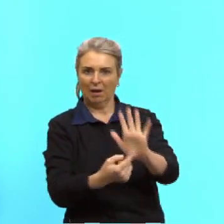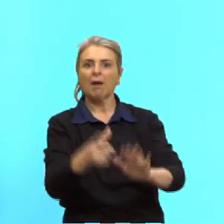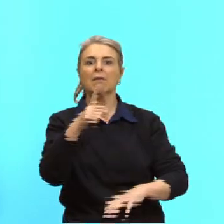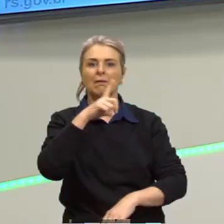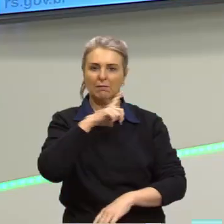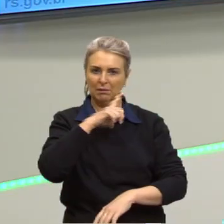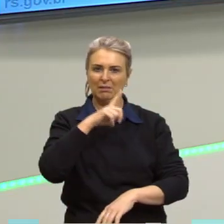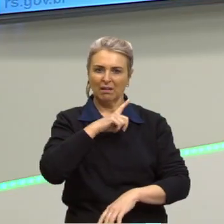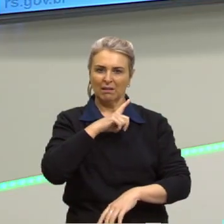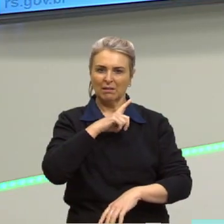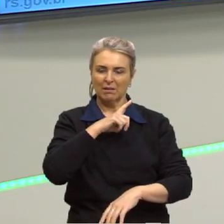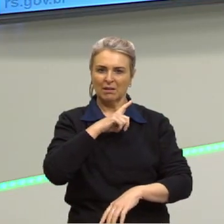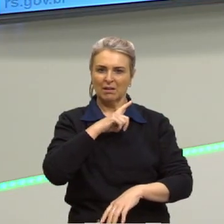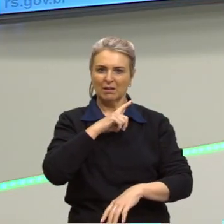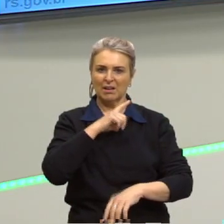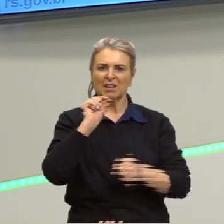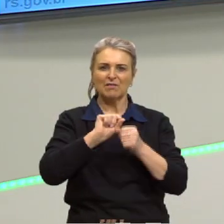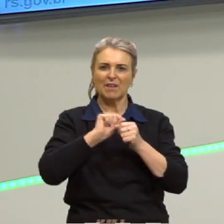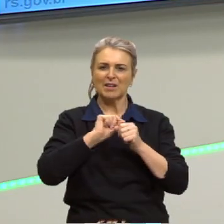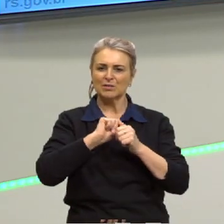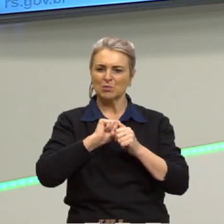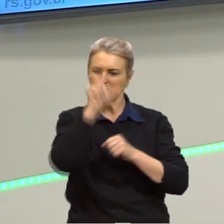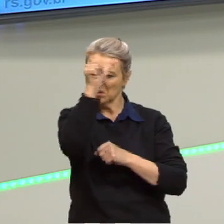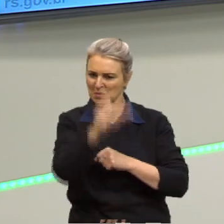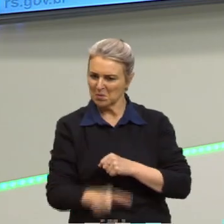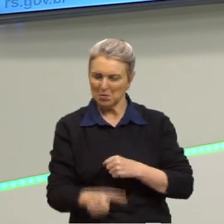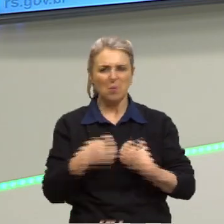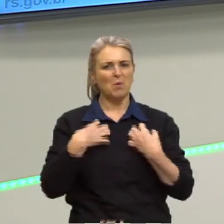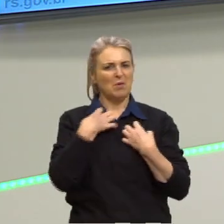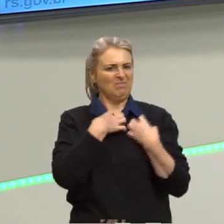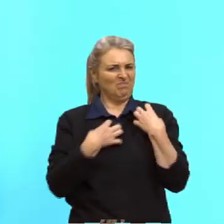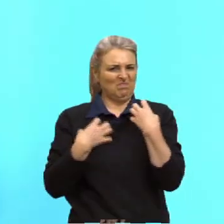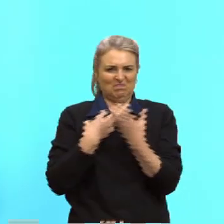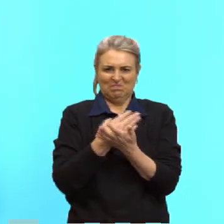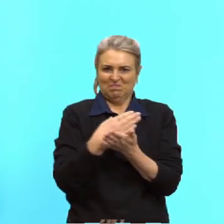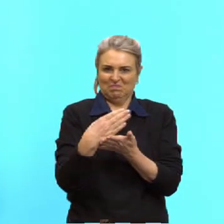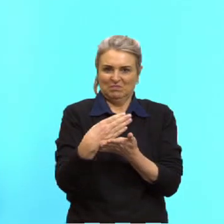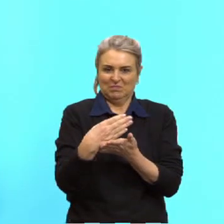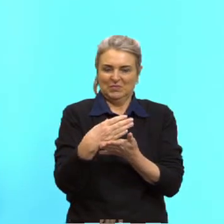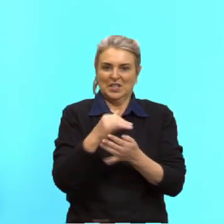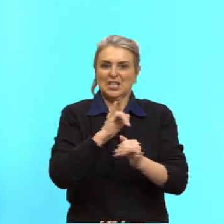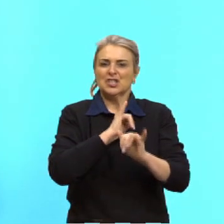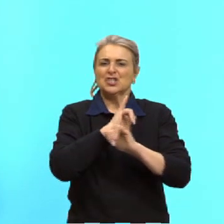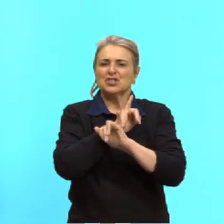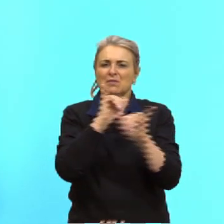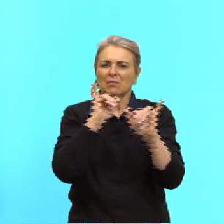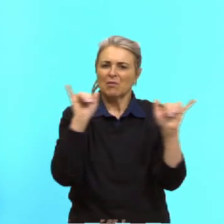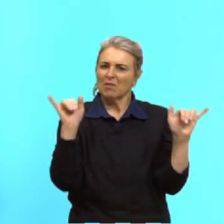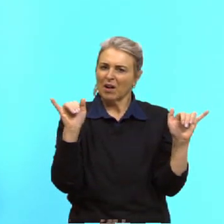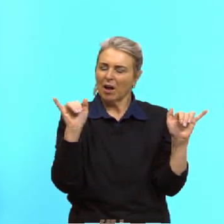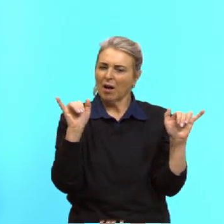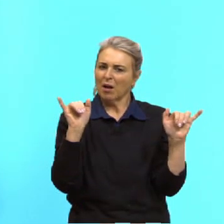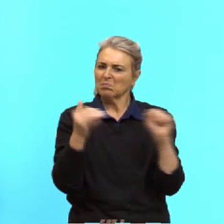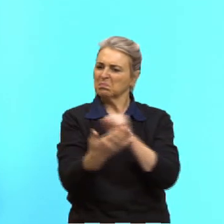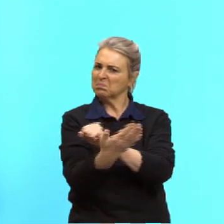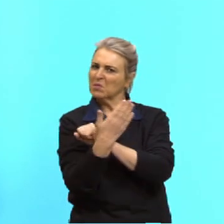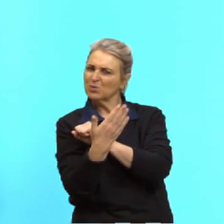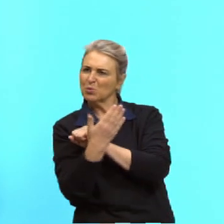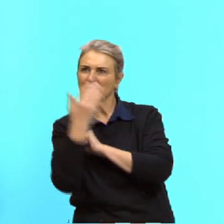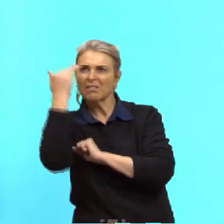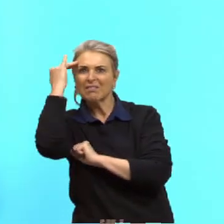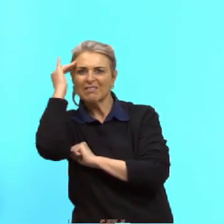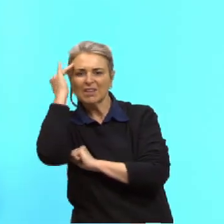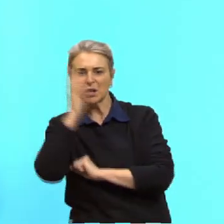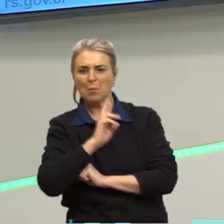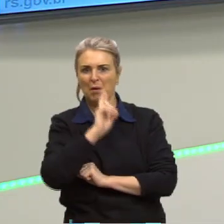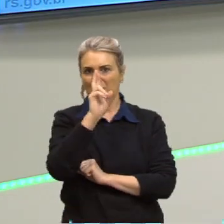faz com que ele se inquiete? ali divulgar nos ajuda a entender que aquela ali não é uma